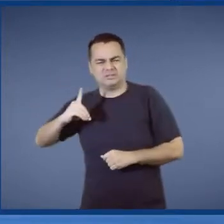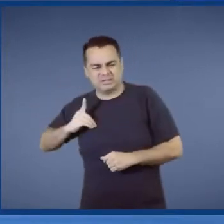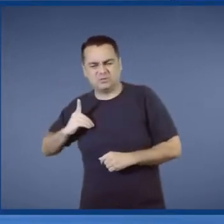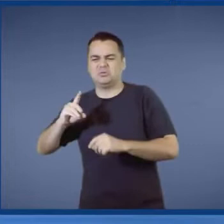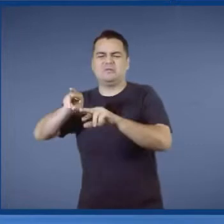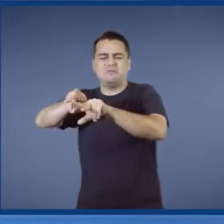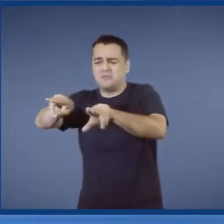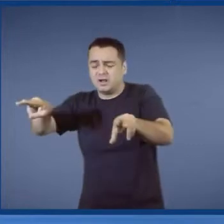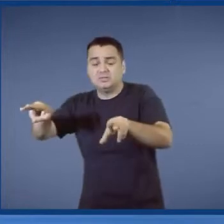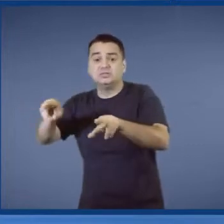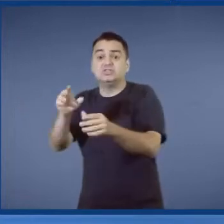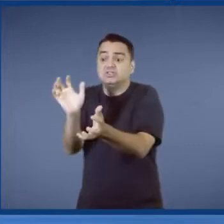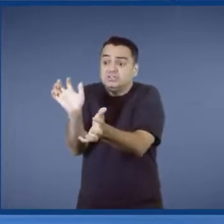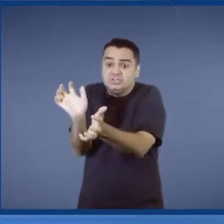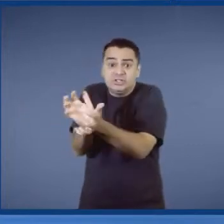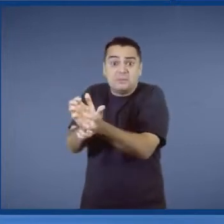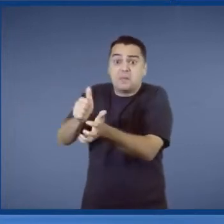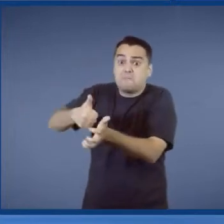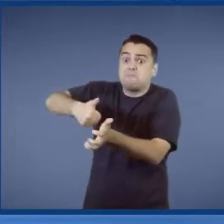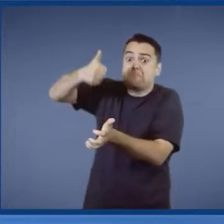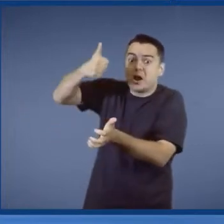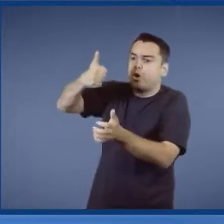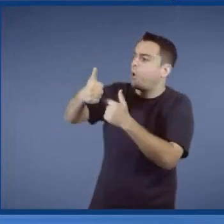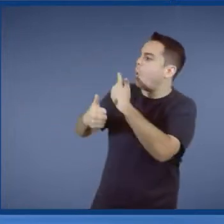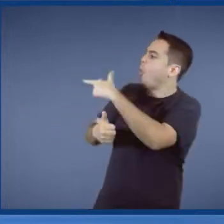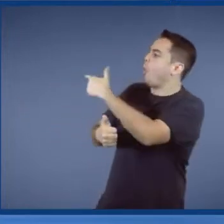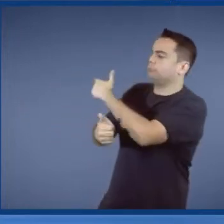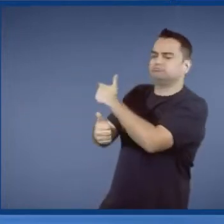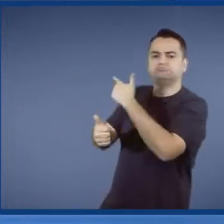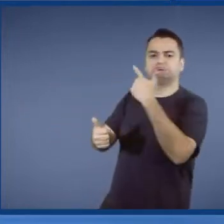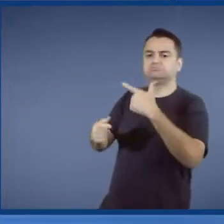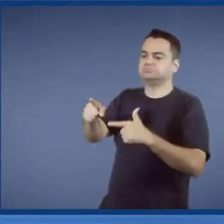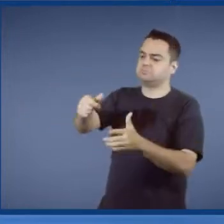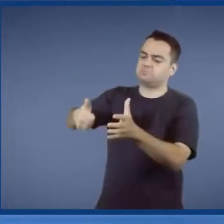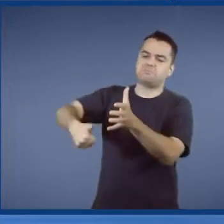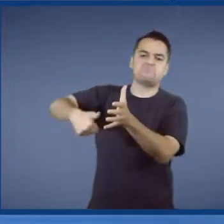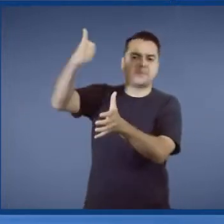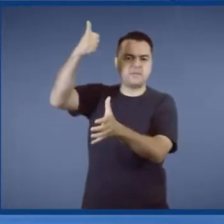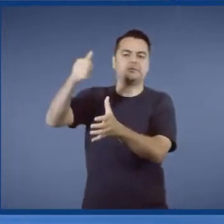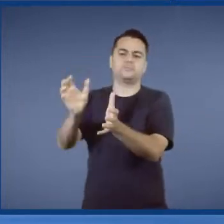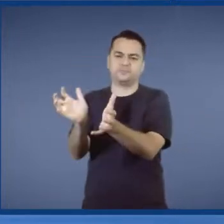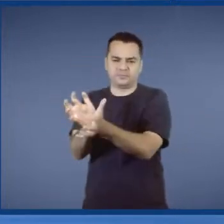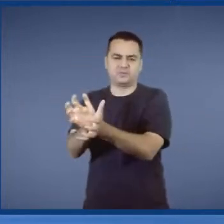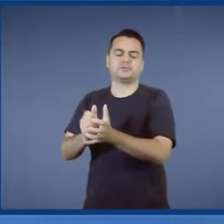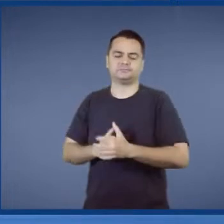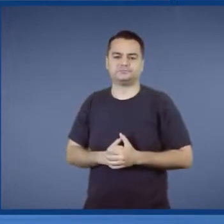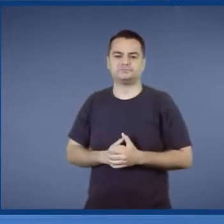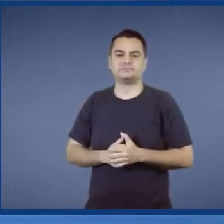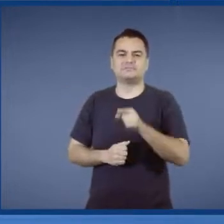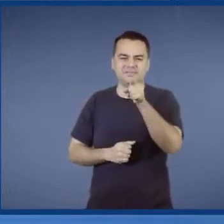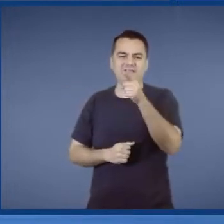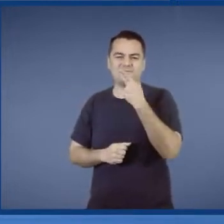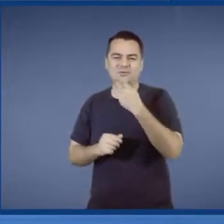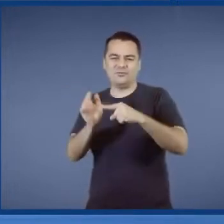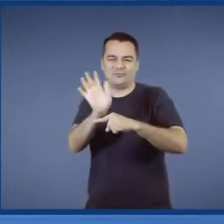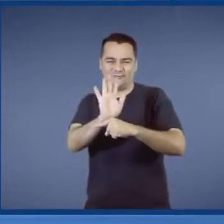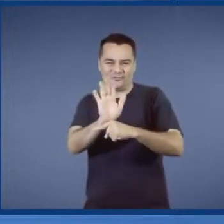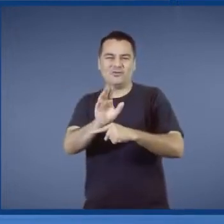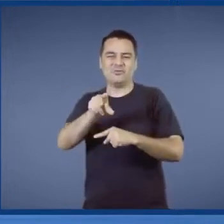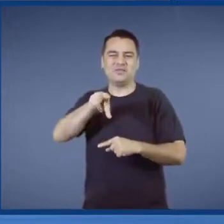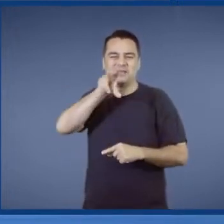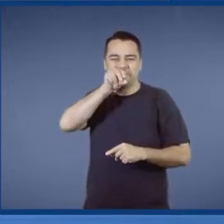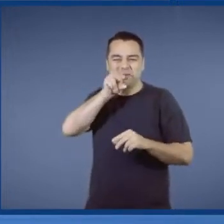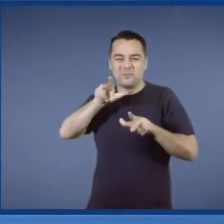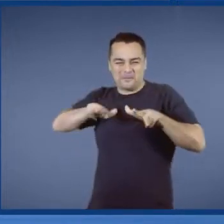Nunca se montou um time tão bom. E aí, a esse time eu devo tudo. E eu sou o pinguim de Madagascar, sim. Eu sou o cara que sorria a cena.